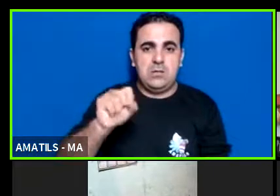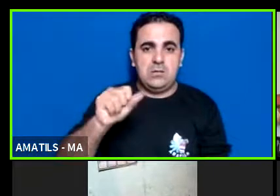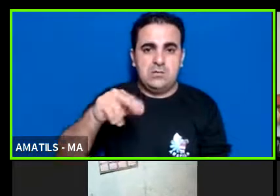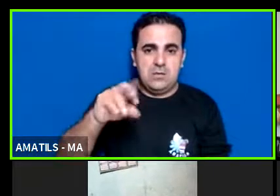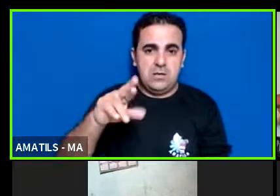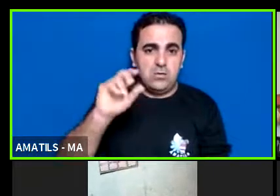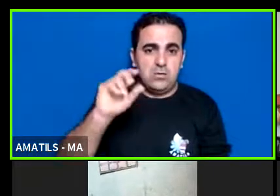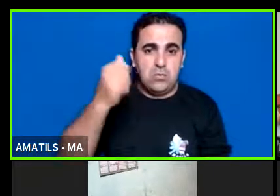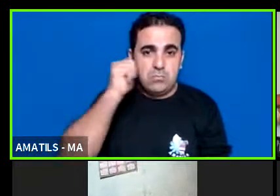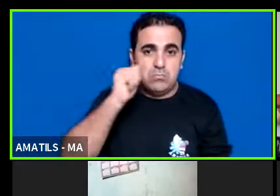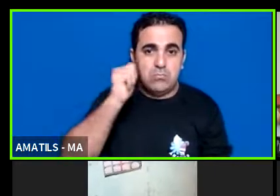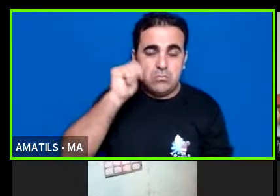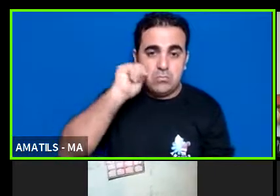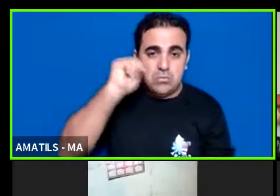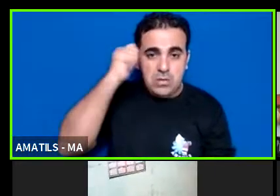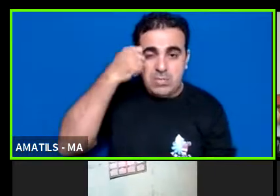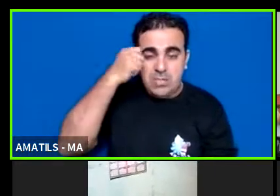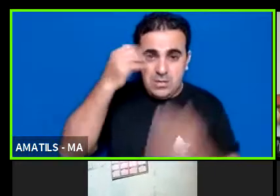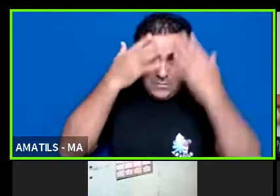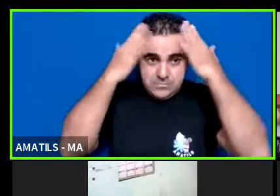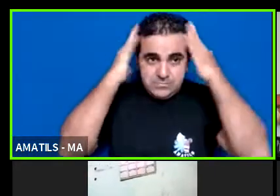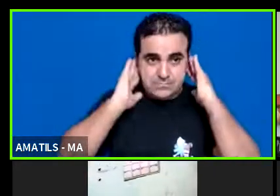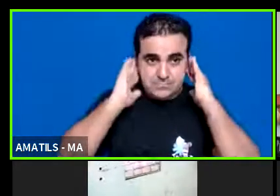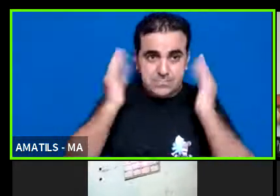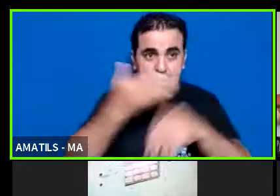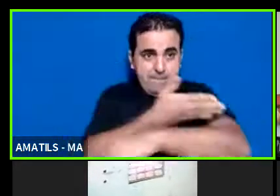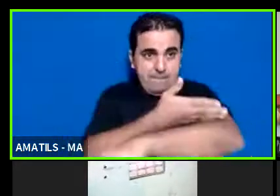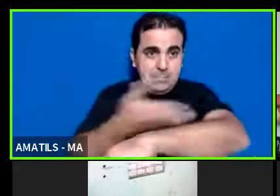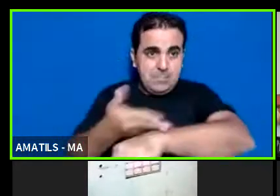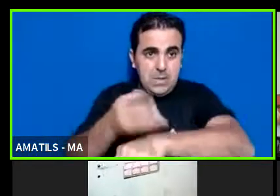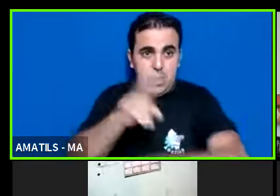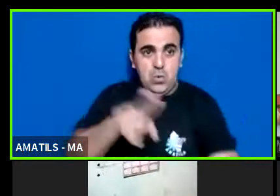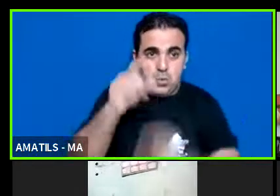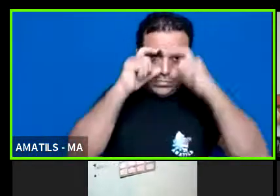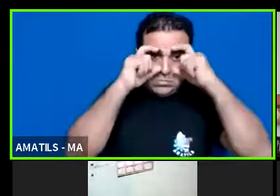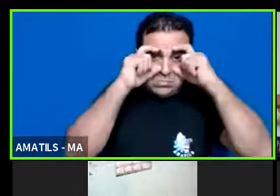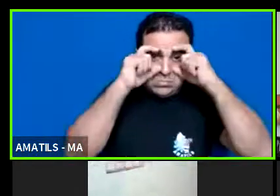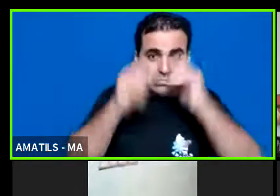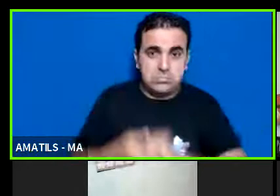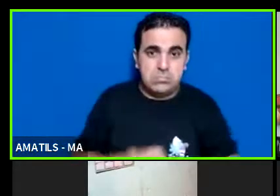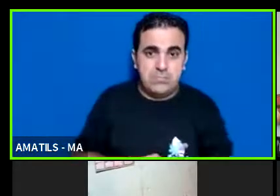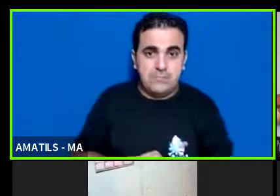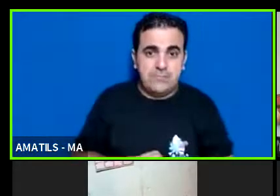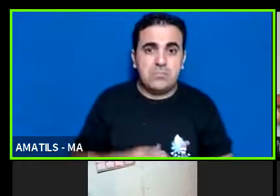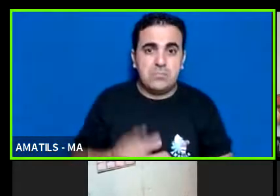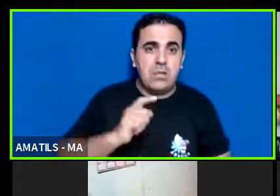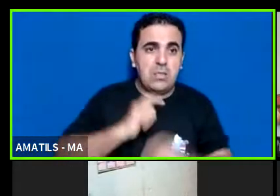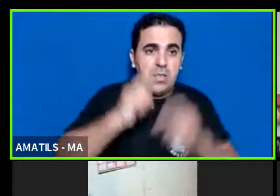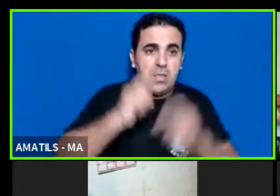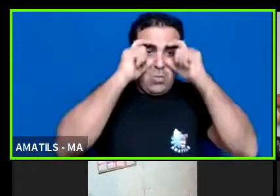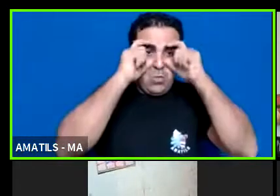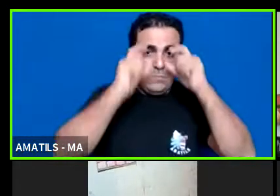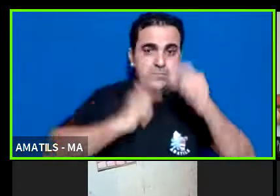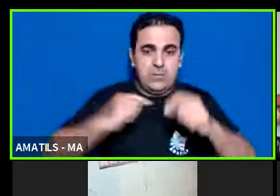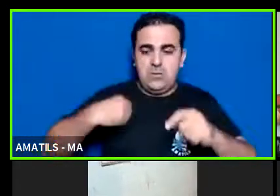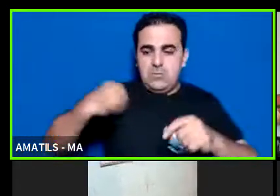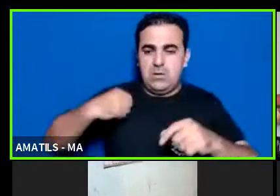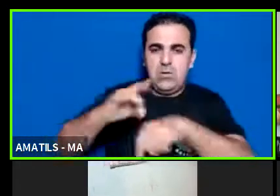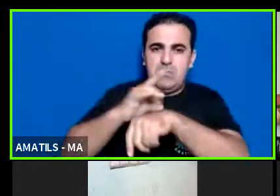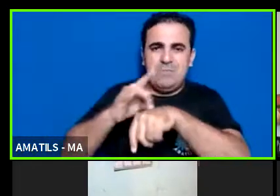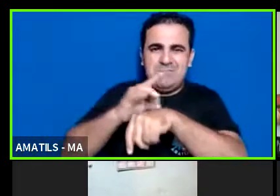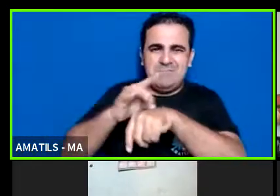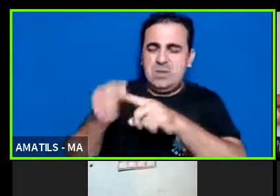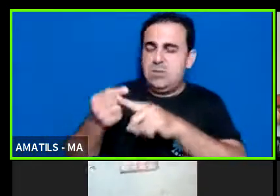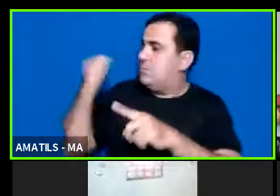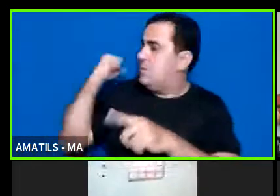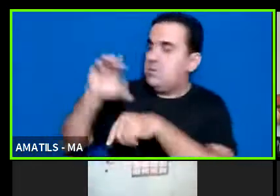mulher negra de cabelo curtos e grisalhos uso óculos de grau tô com uma roupa preta atrás de mim uma